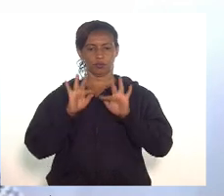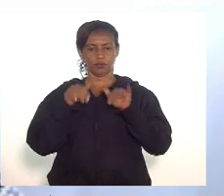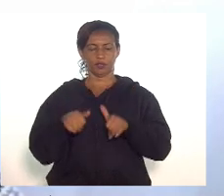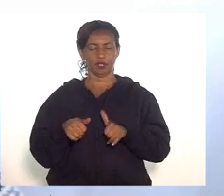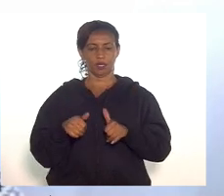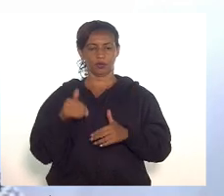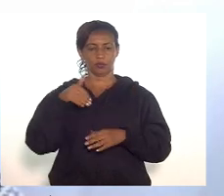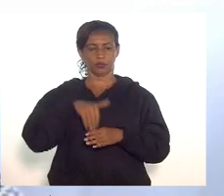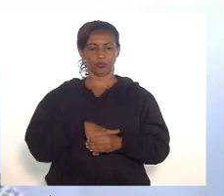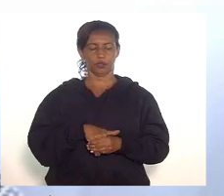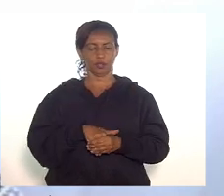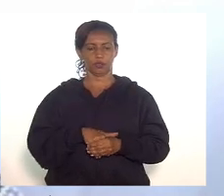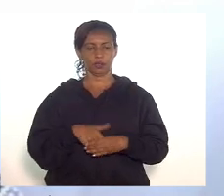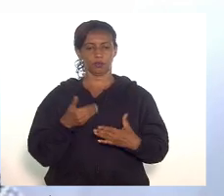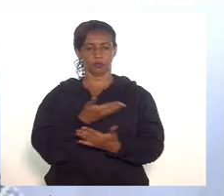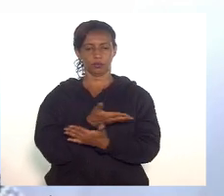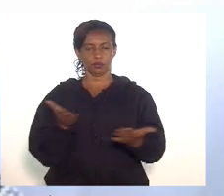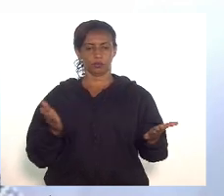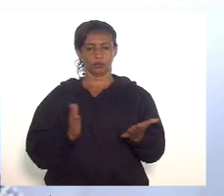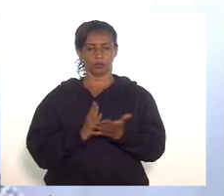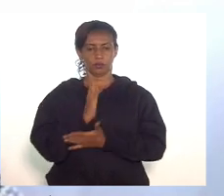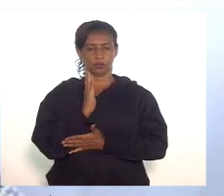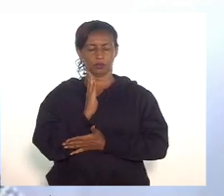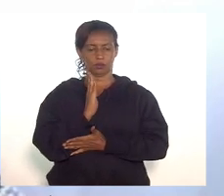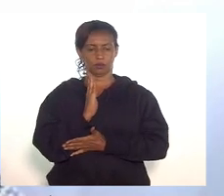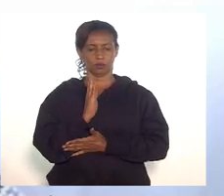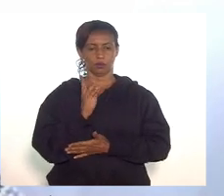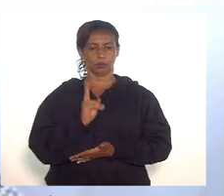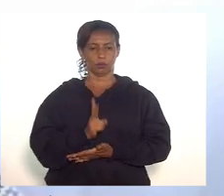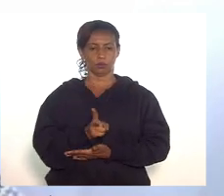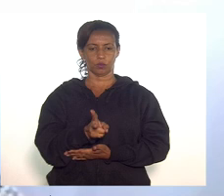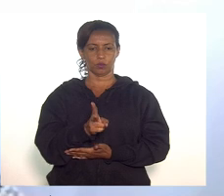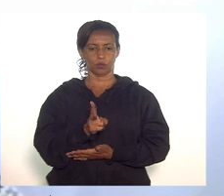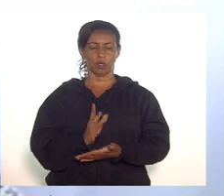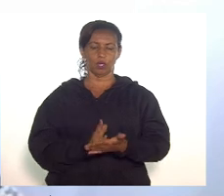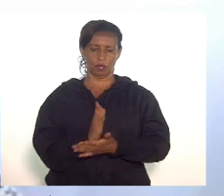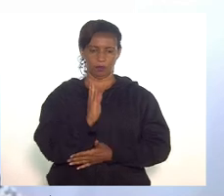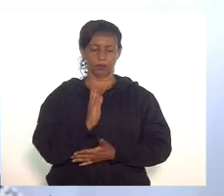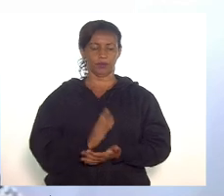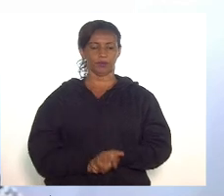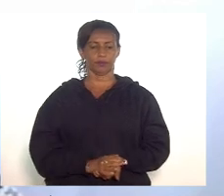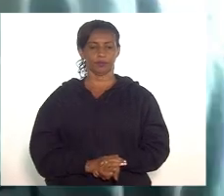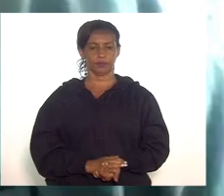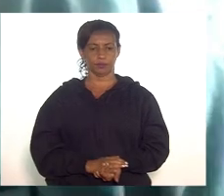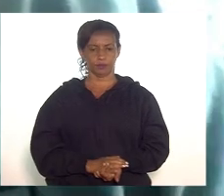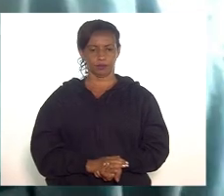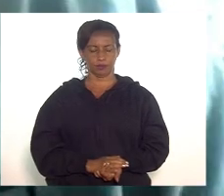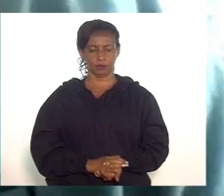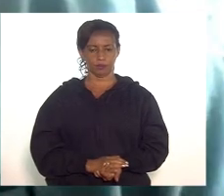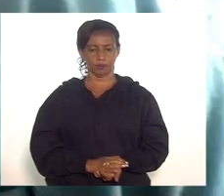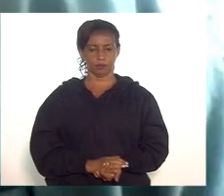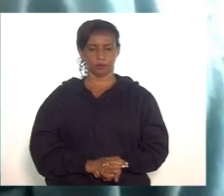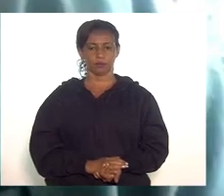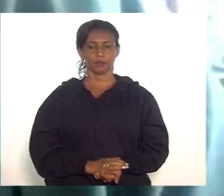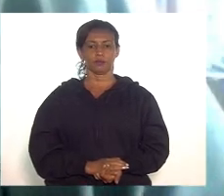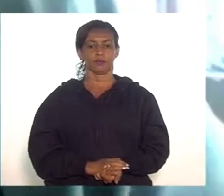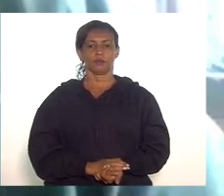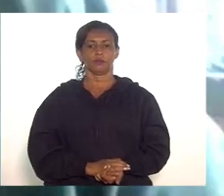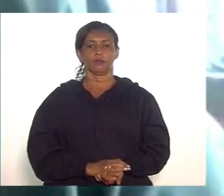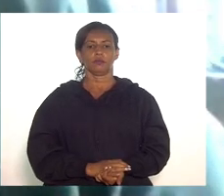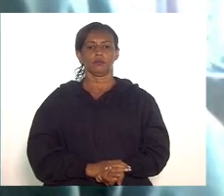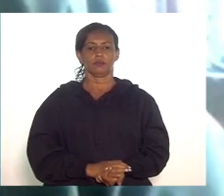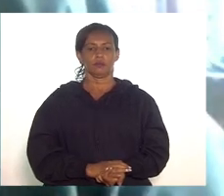votação. Os seus que aprovam permaneçam como estão, aprovado. para a declaração ao final, presidente.